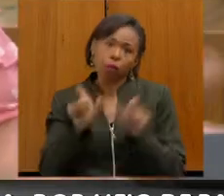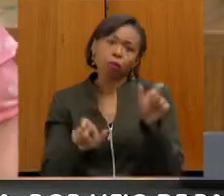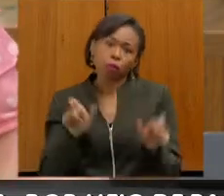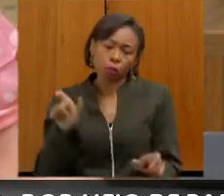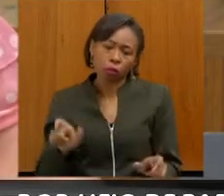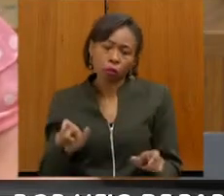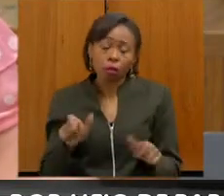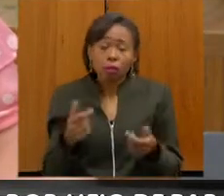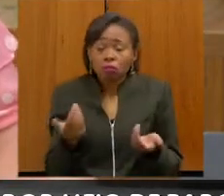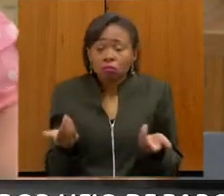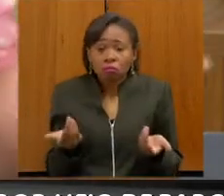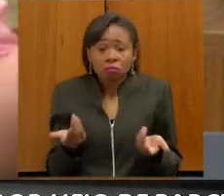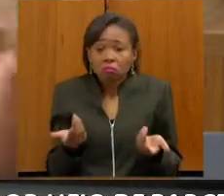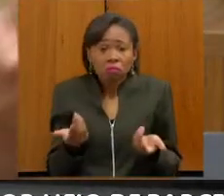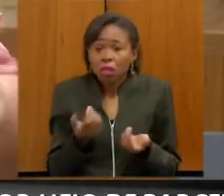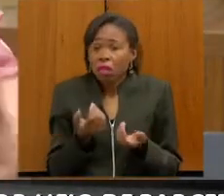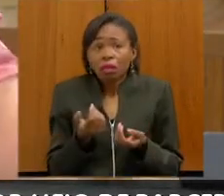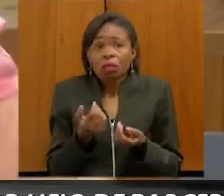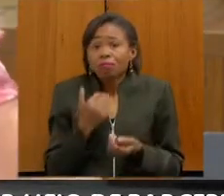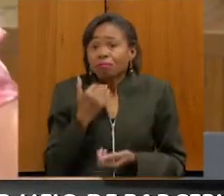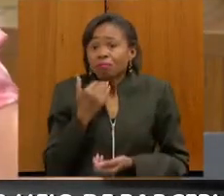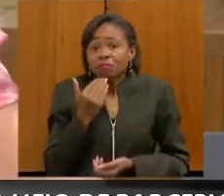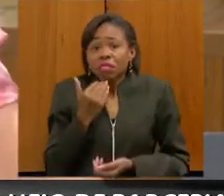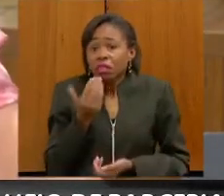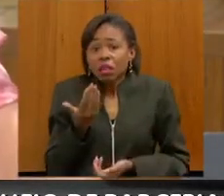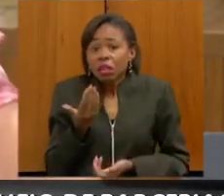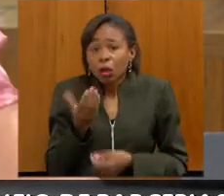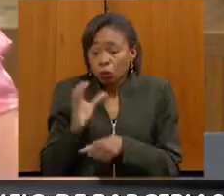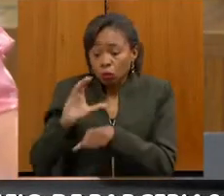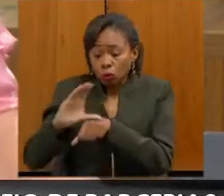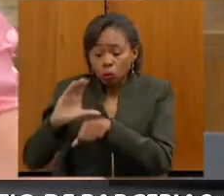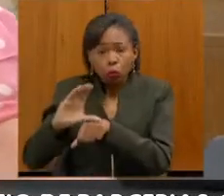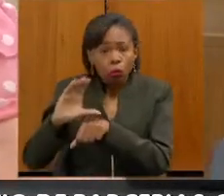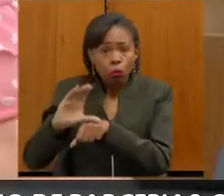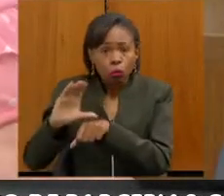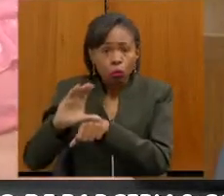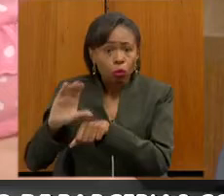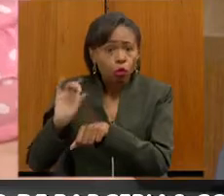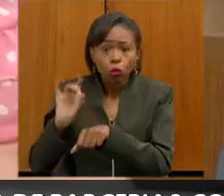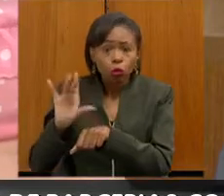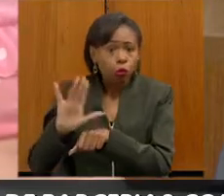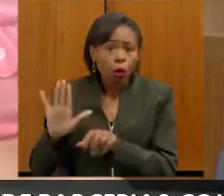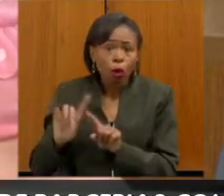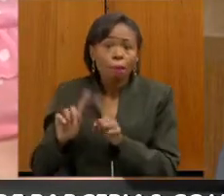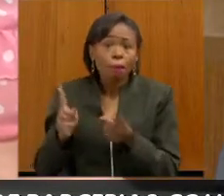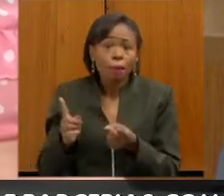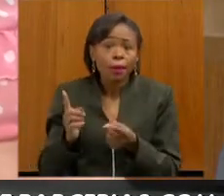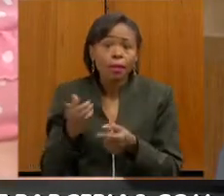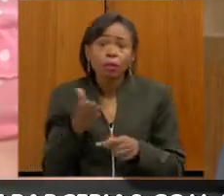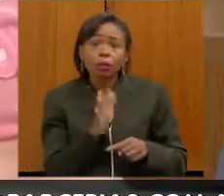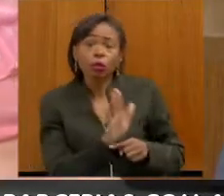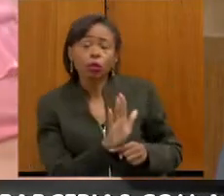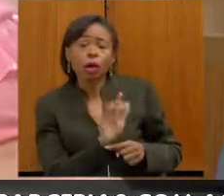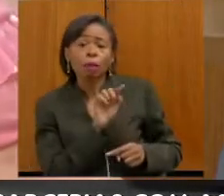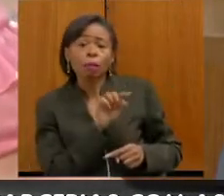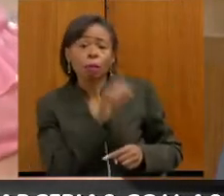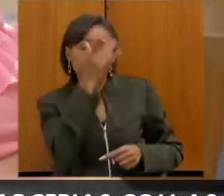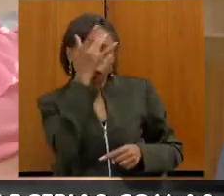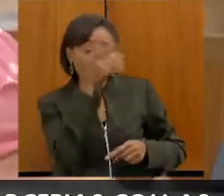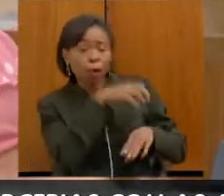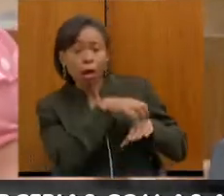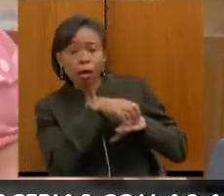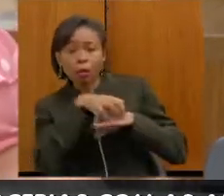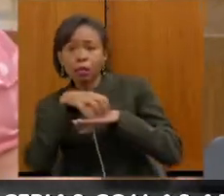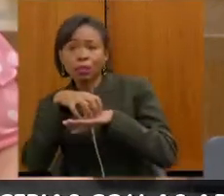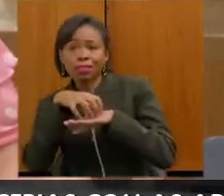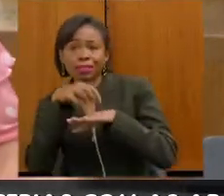dar o curso e não dar condições às pessoas, por exemplo, de movimentar a flexibilidade das pessoas. Por